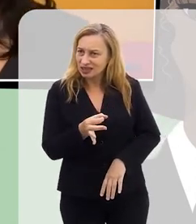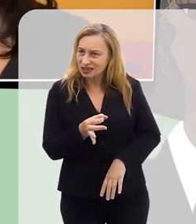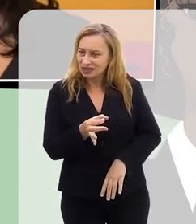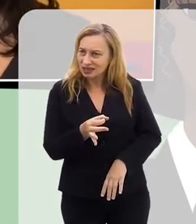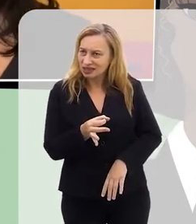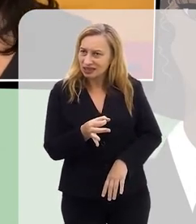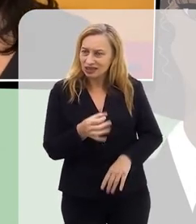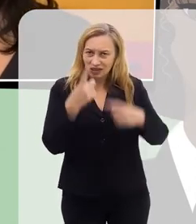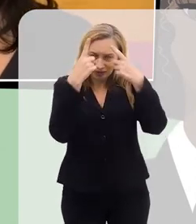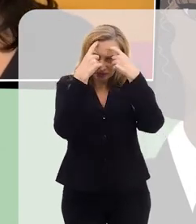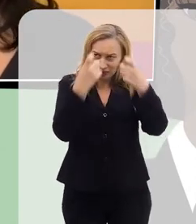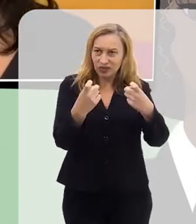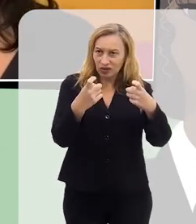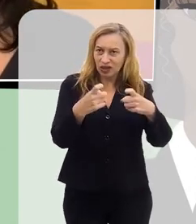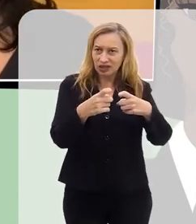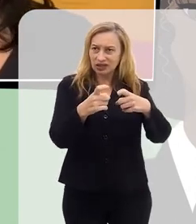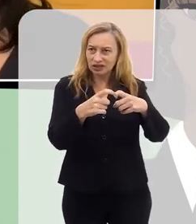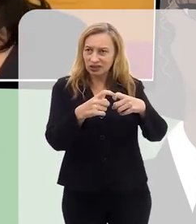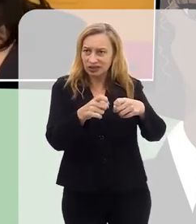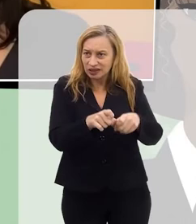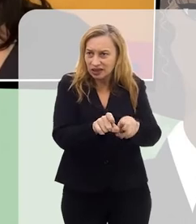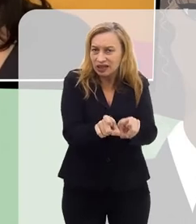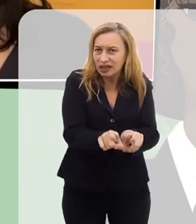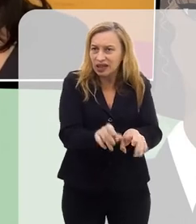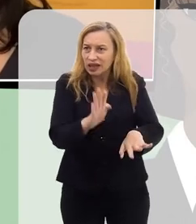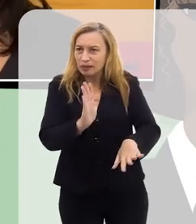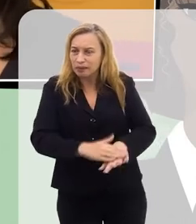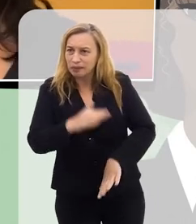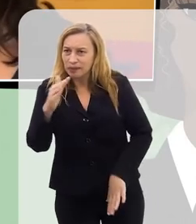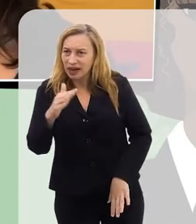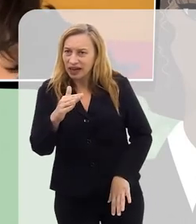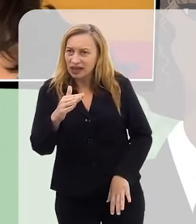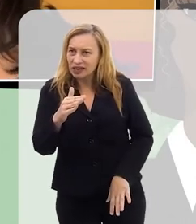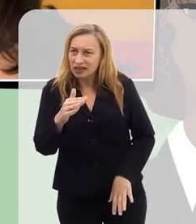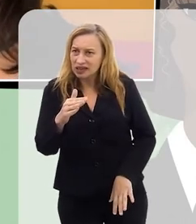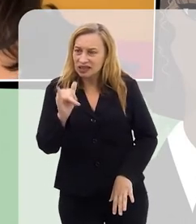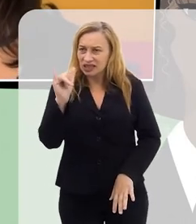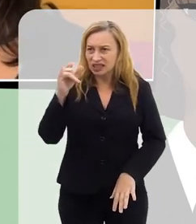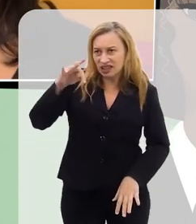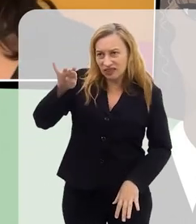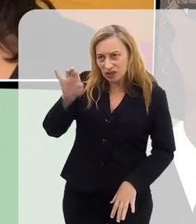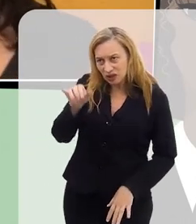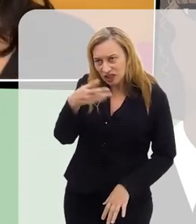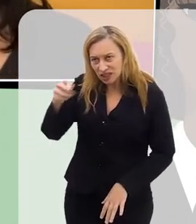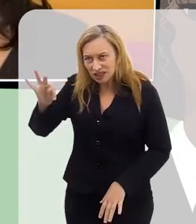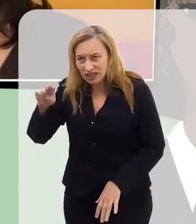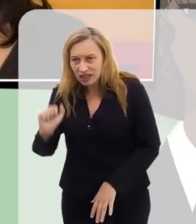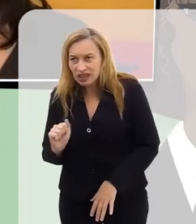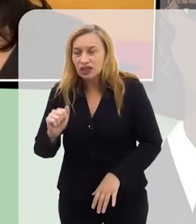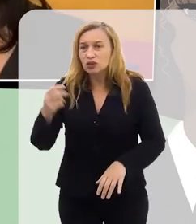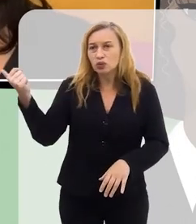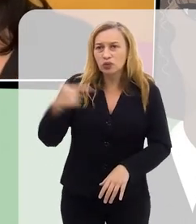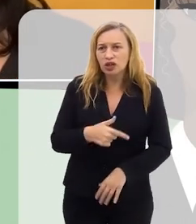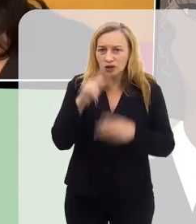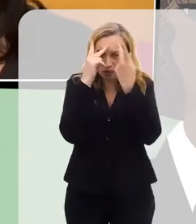pelos números, né, da violência obstétrica, eles são muito mais intervencionistas do que humanos?